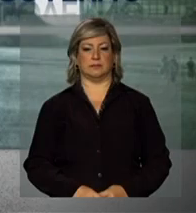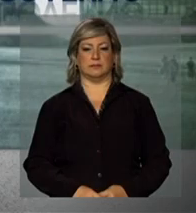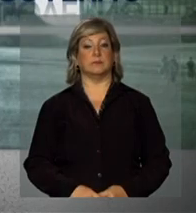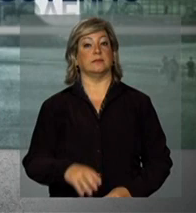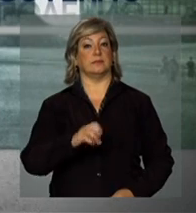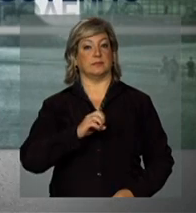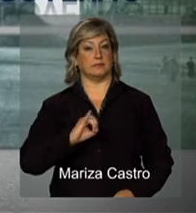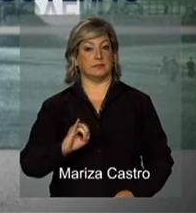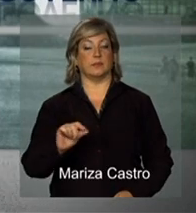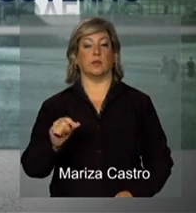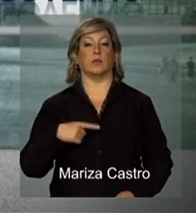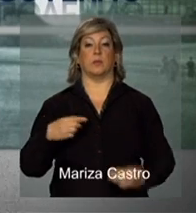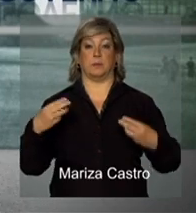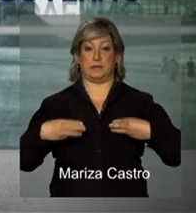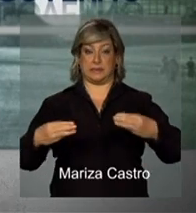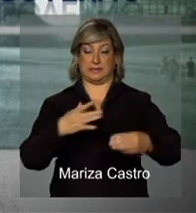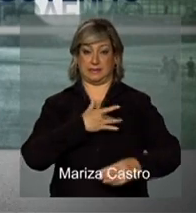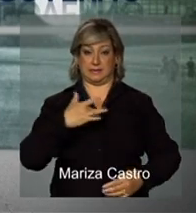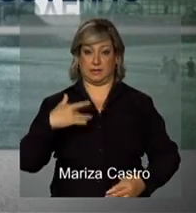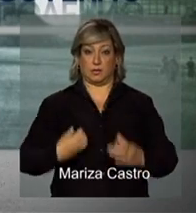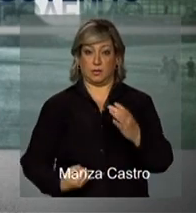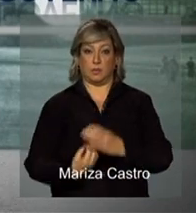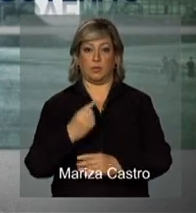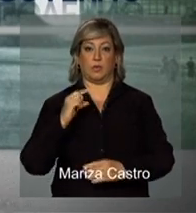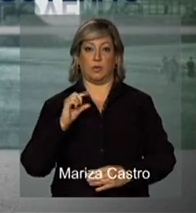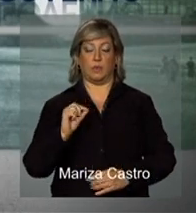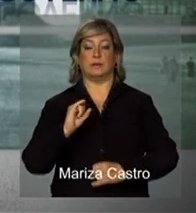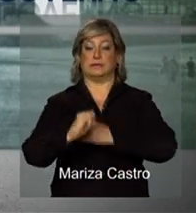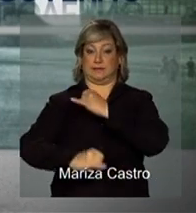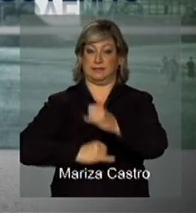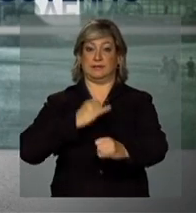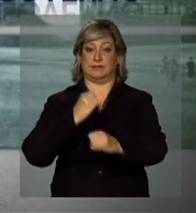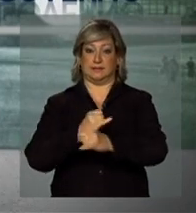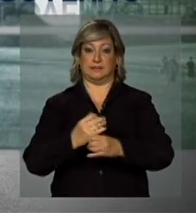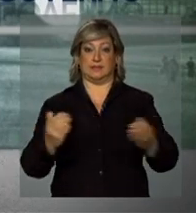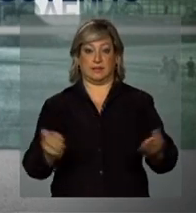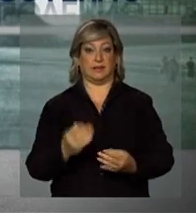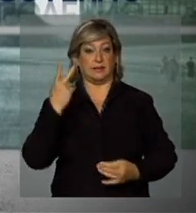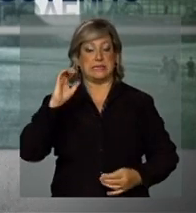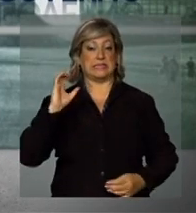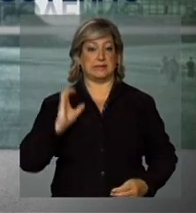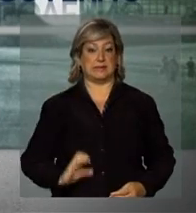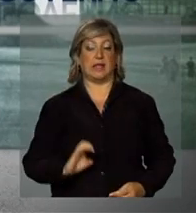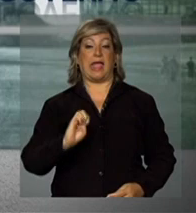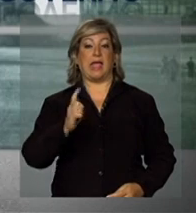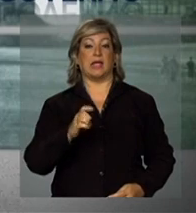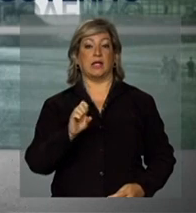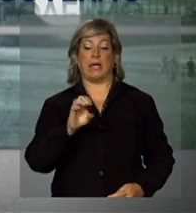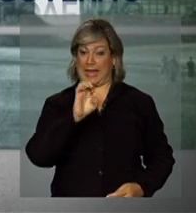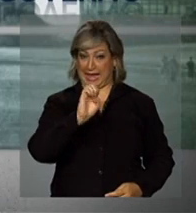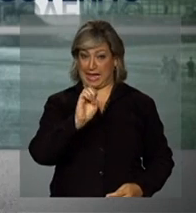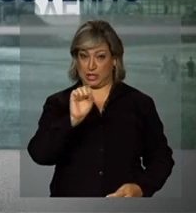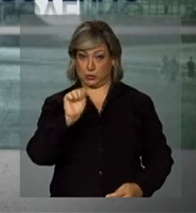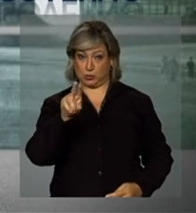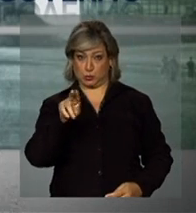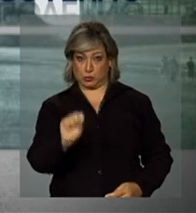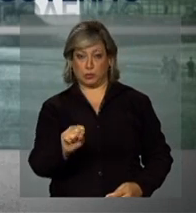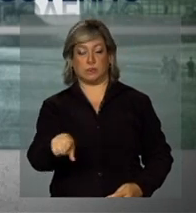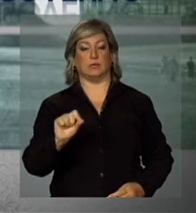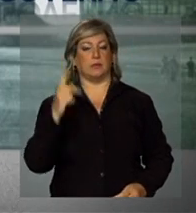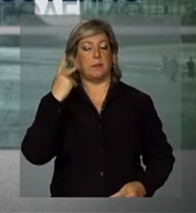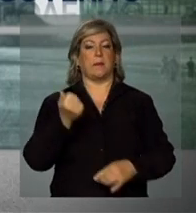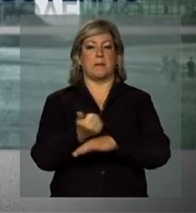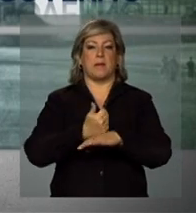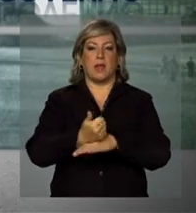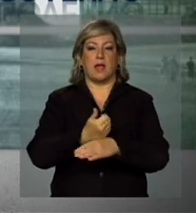Olá, Ministério da Saúde lançou o Portal do Cidadão e o ESUS Atenção Básica para agilizar e melhorar o